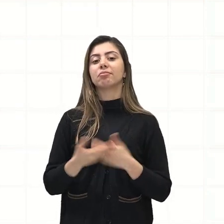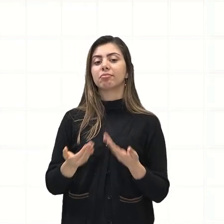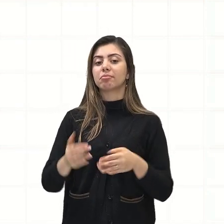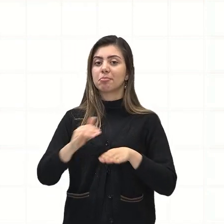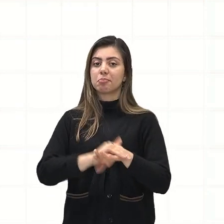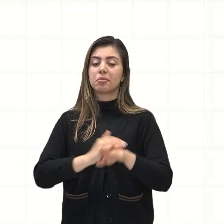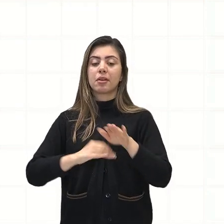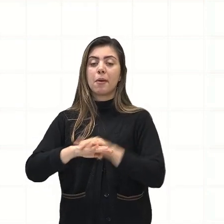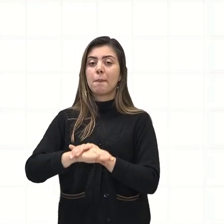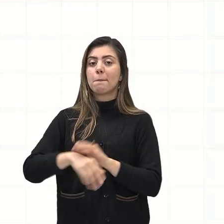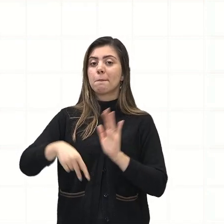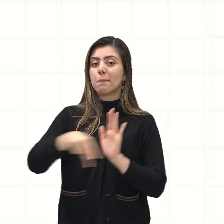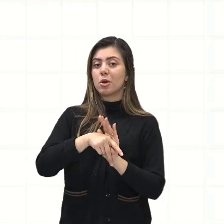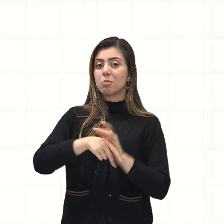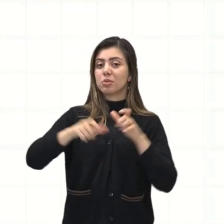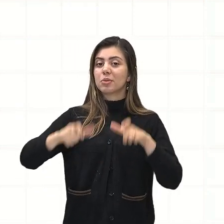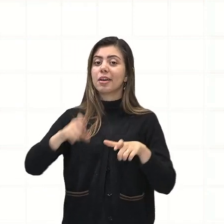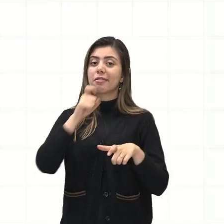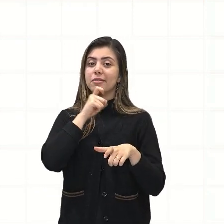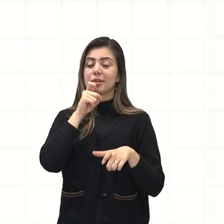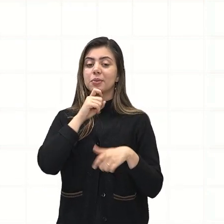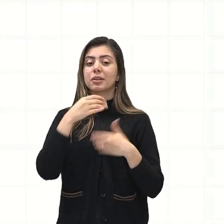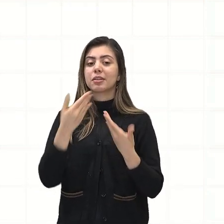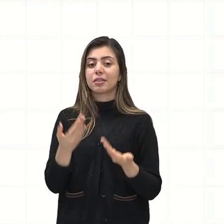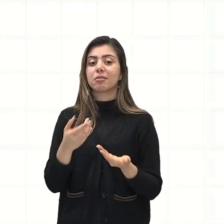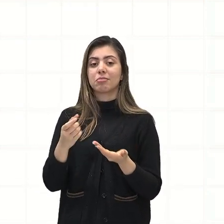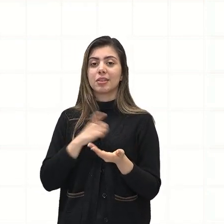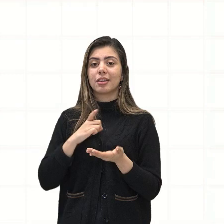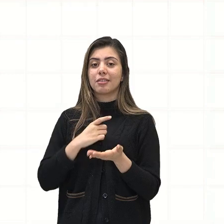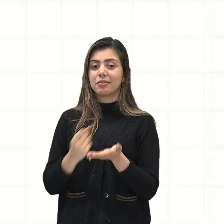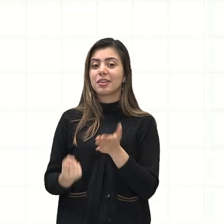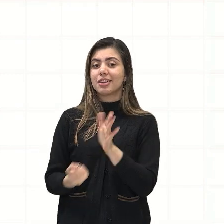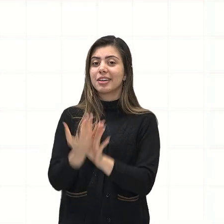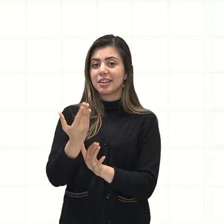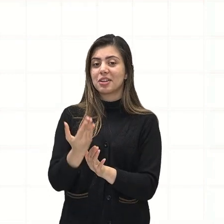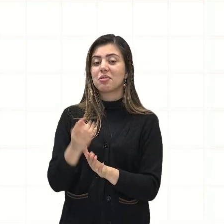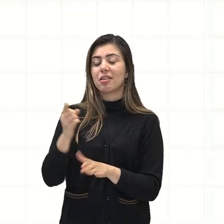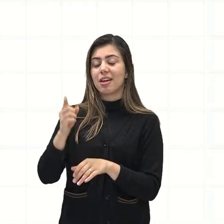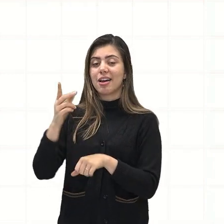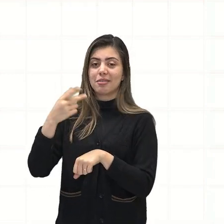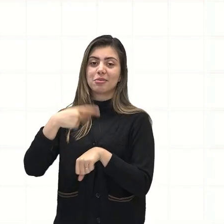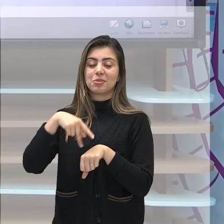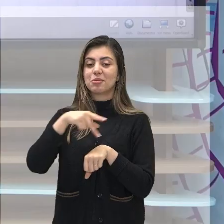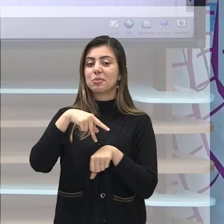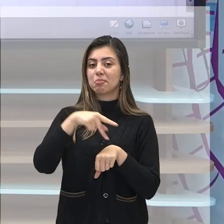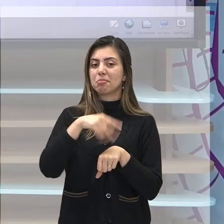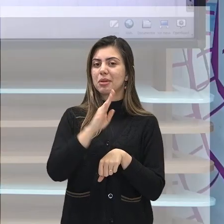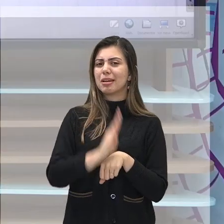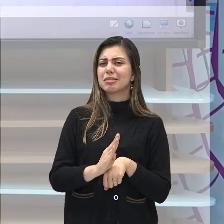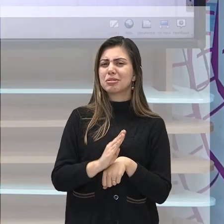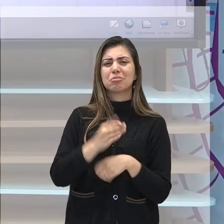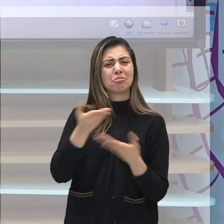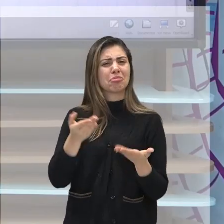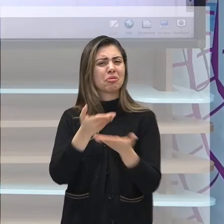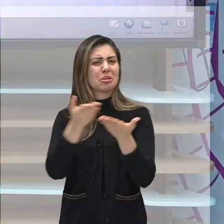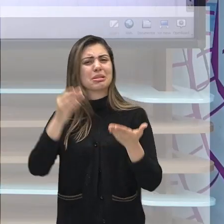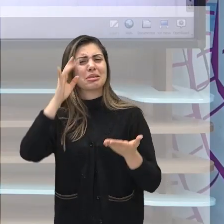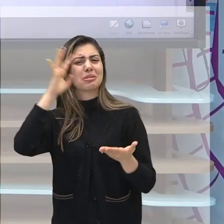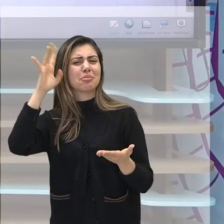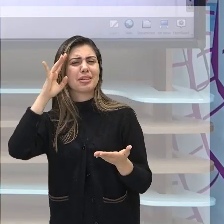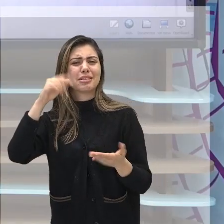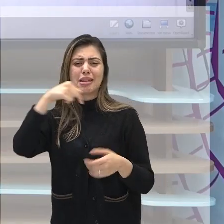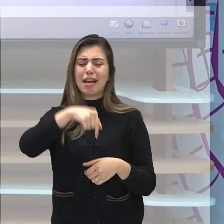emblemáticos que serão trazidos ao Brasil, imagine só, né, imagine só, nosso clima, né,